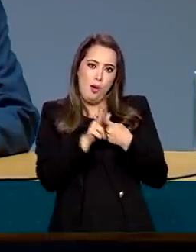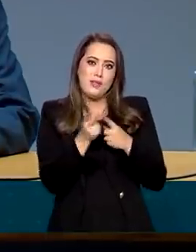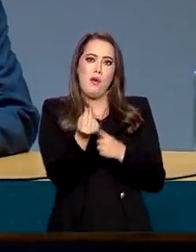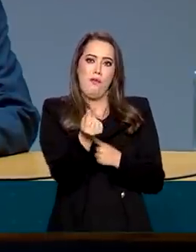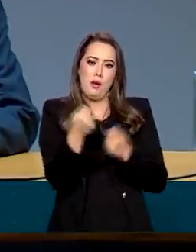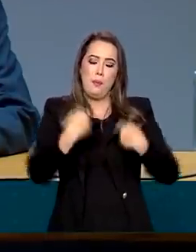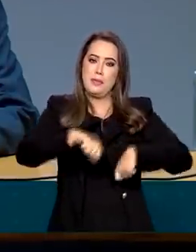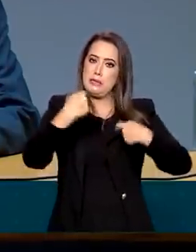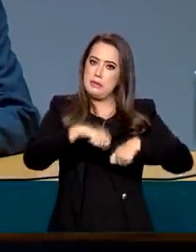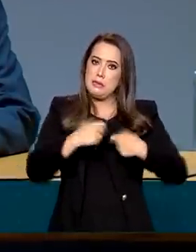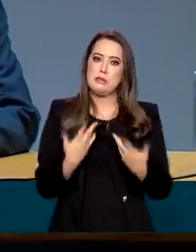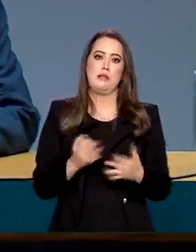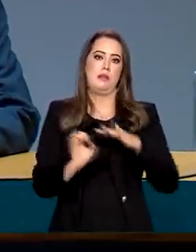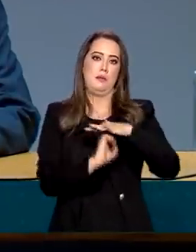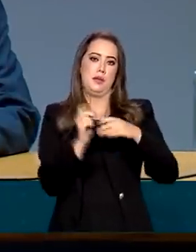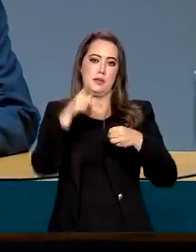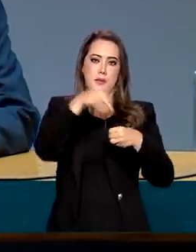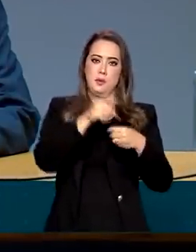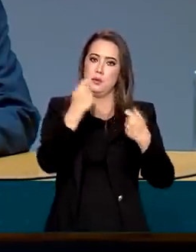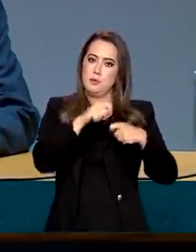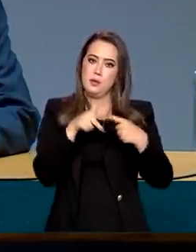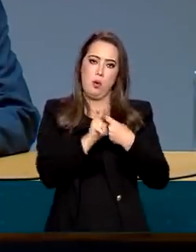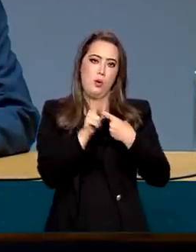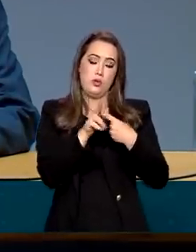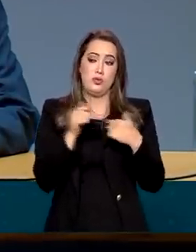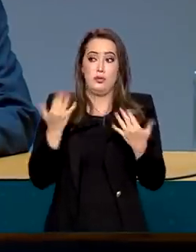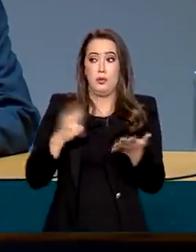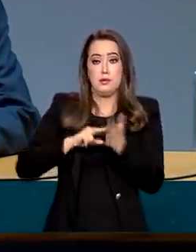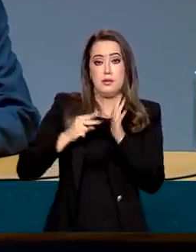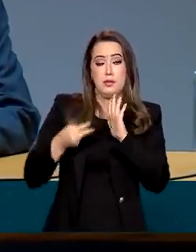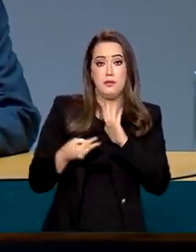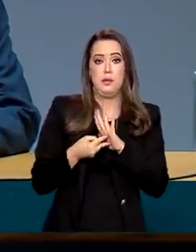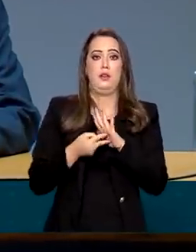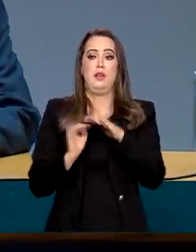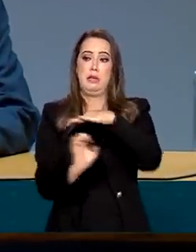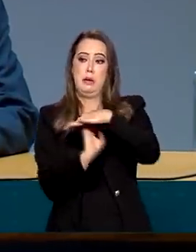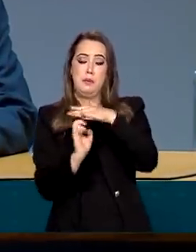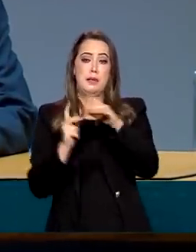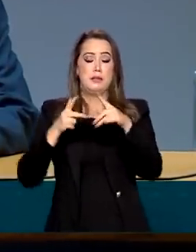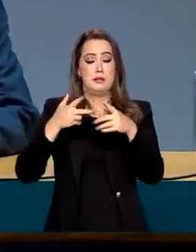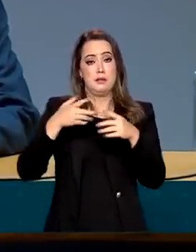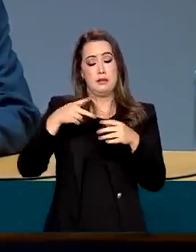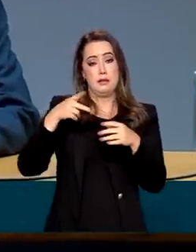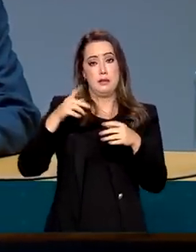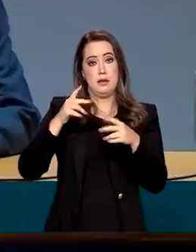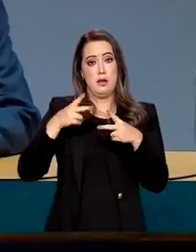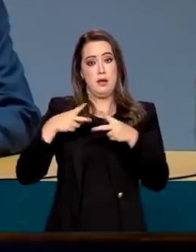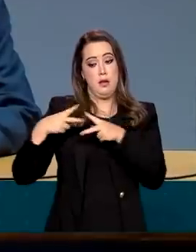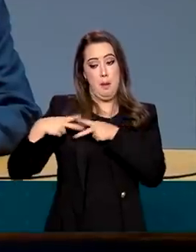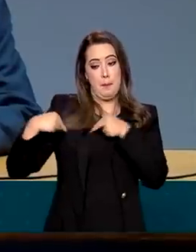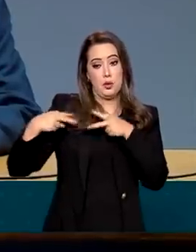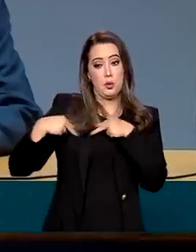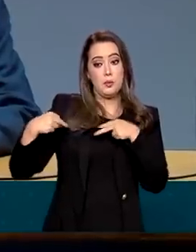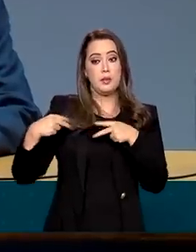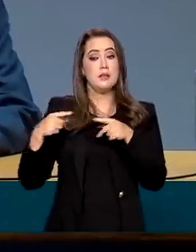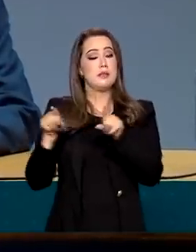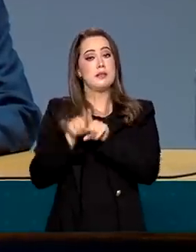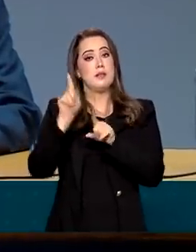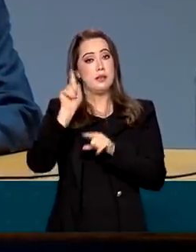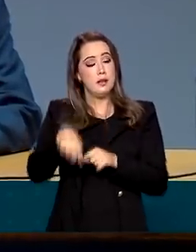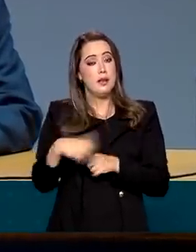da linha por parte da Petrobras. Ou seja, a Petrobras, uma empresa que tudo o que